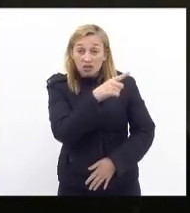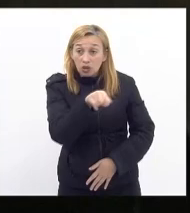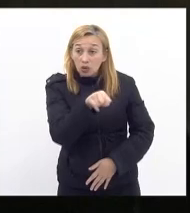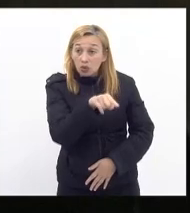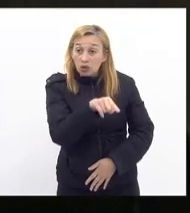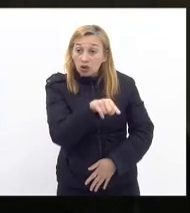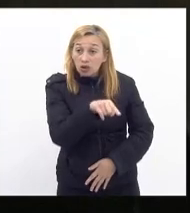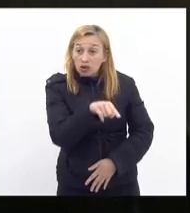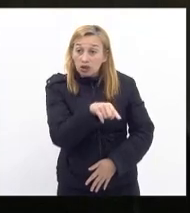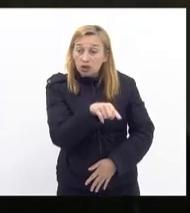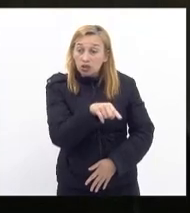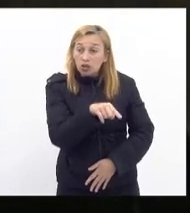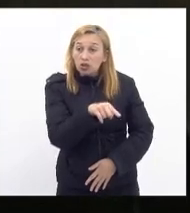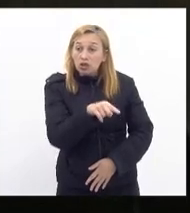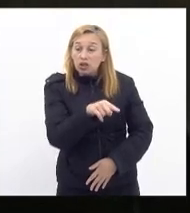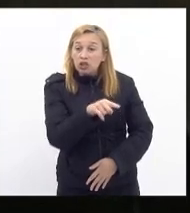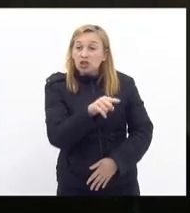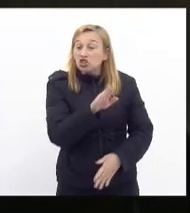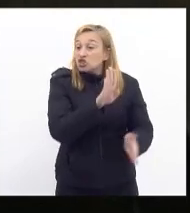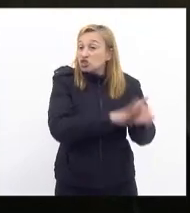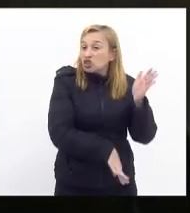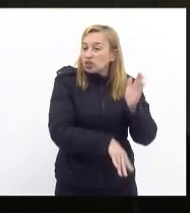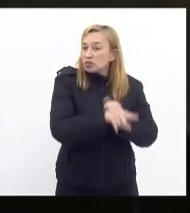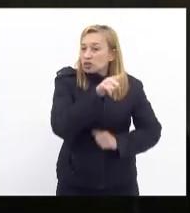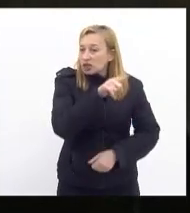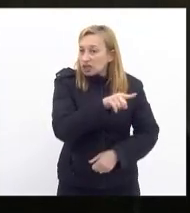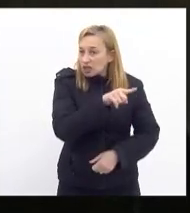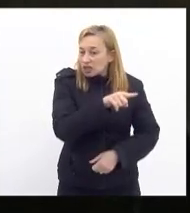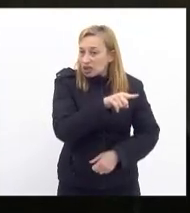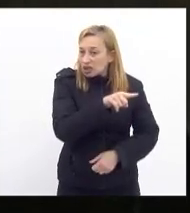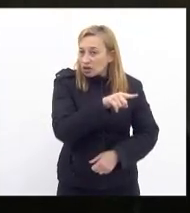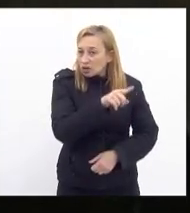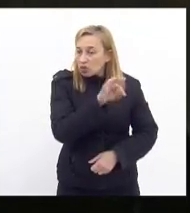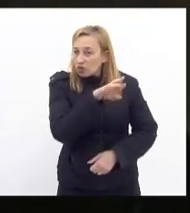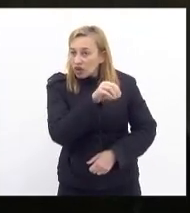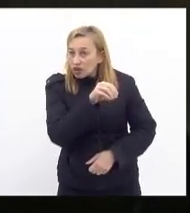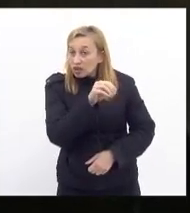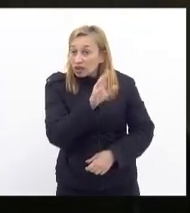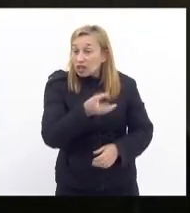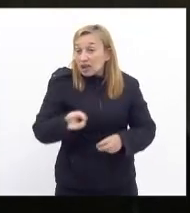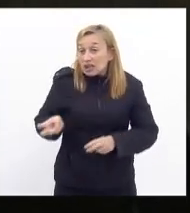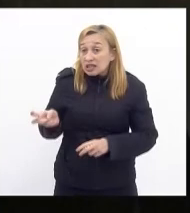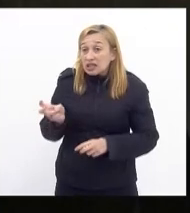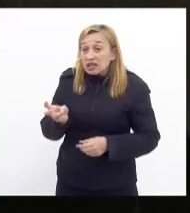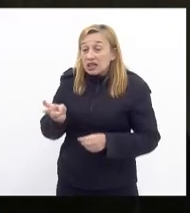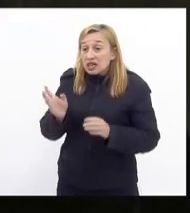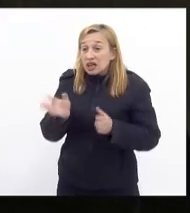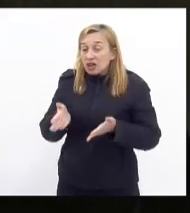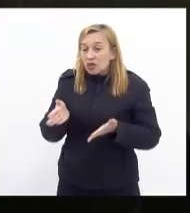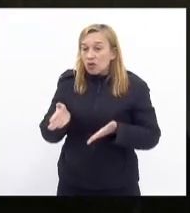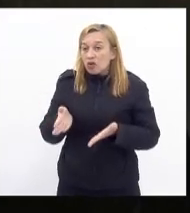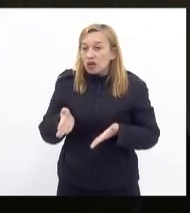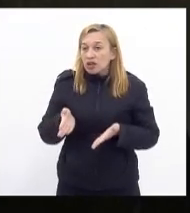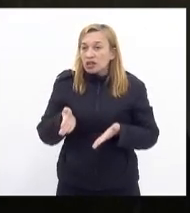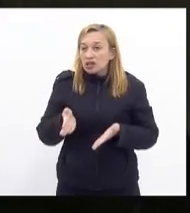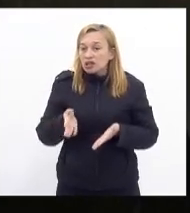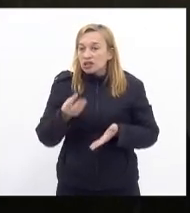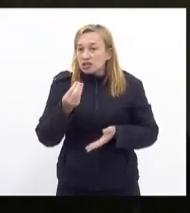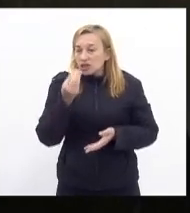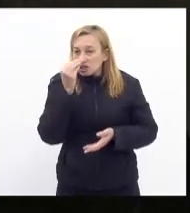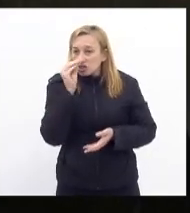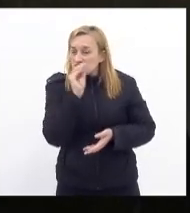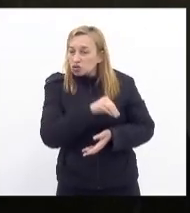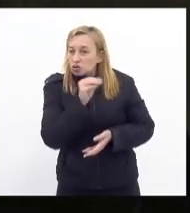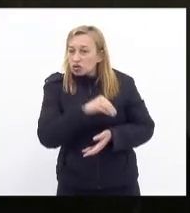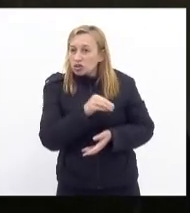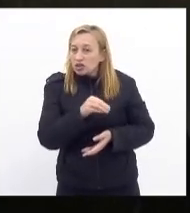nós derrubamos o veto aqui nessa casa e ele sentou em cima porque ele está confundindo esses bombeiros